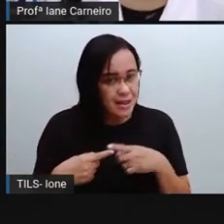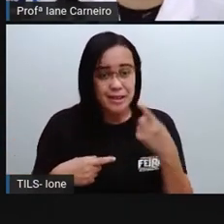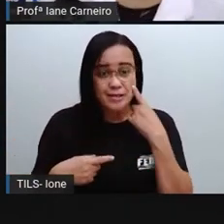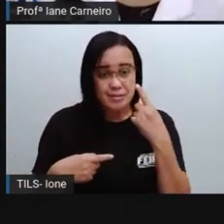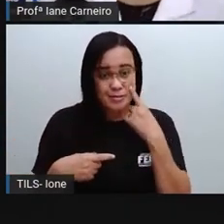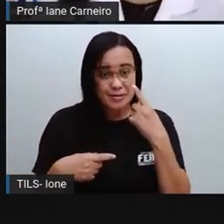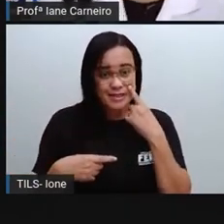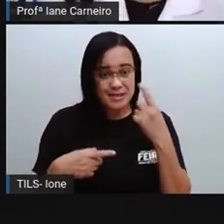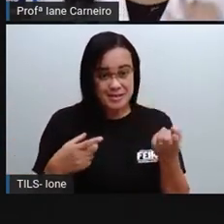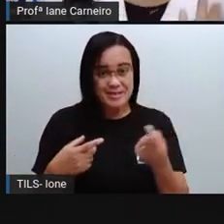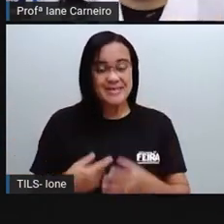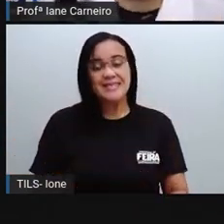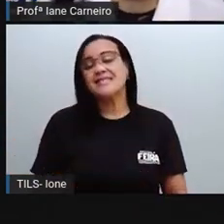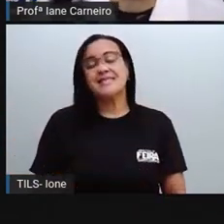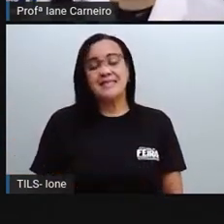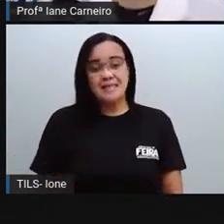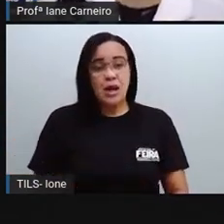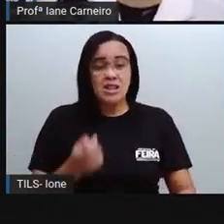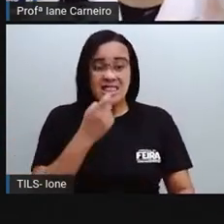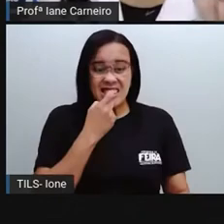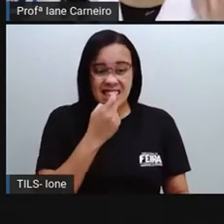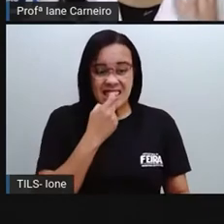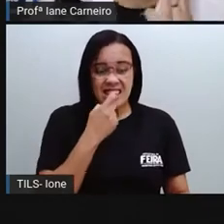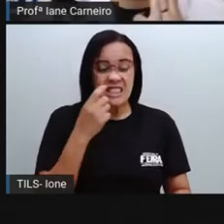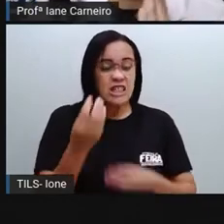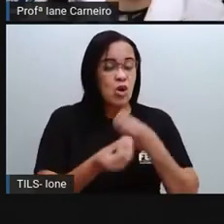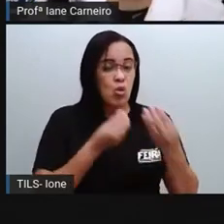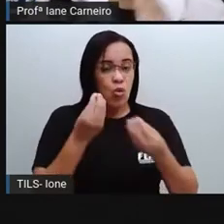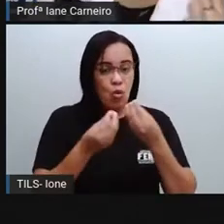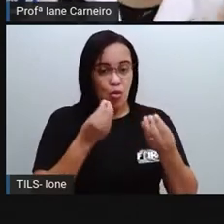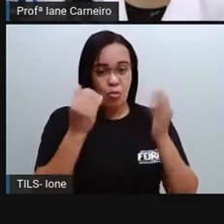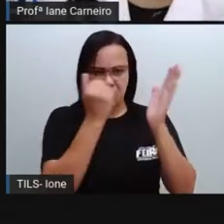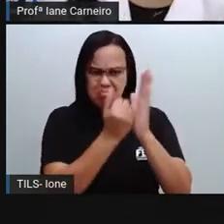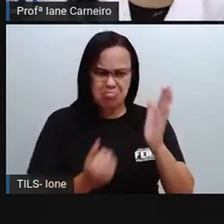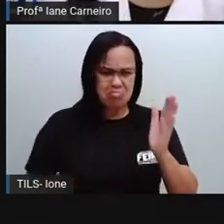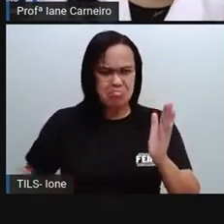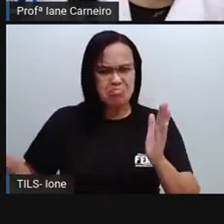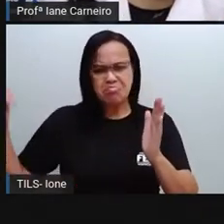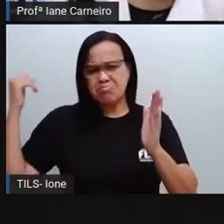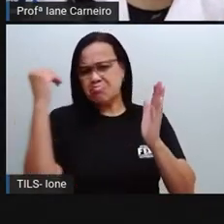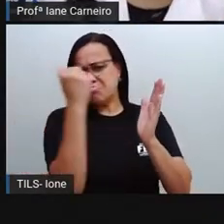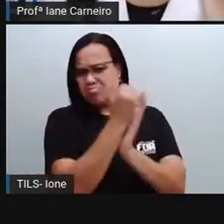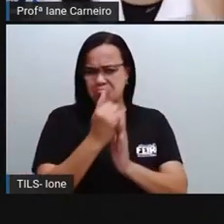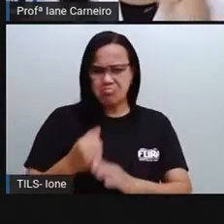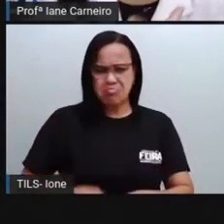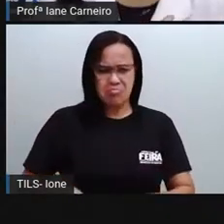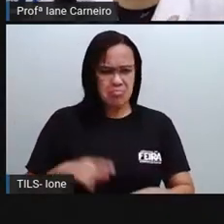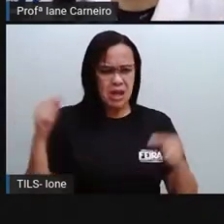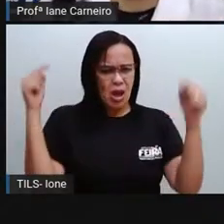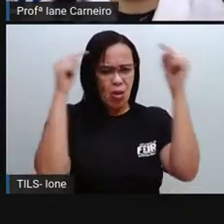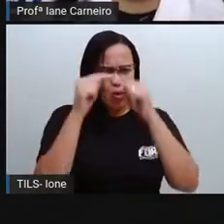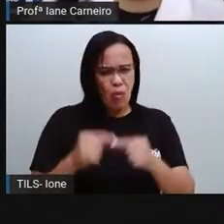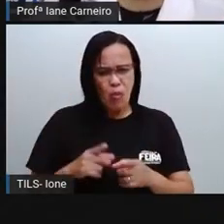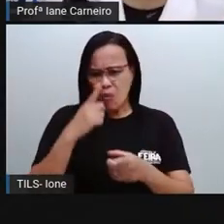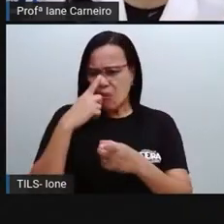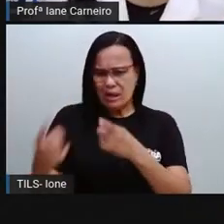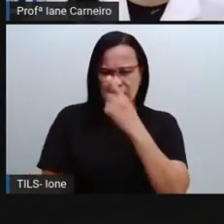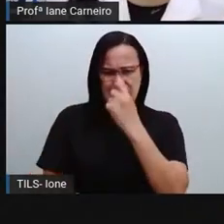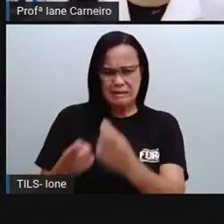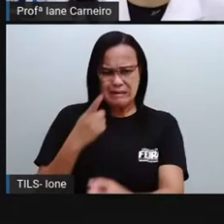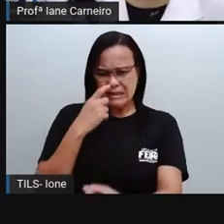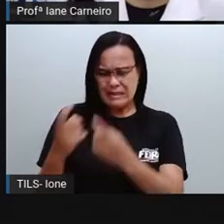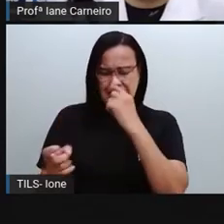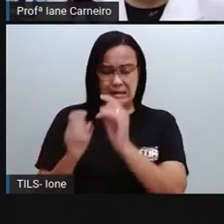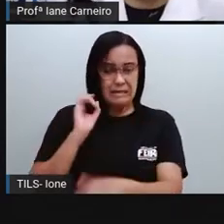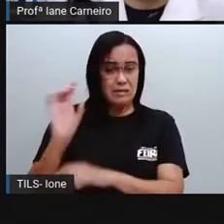Então, o plástico é uma das maiores fontes de lixo hoje no planeta. então aqui,